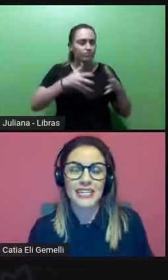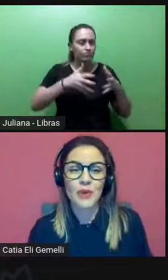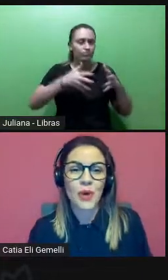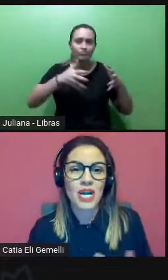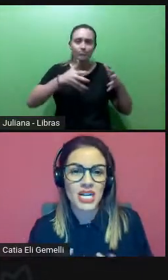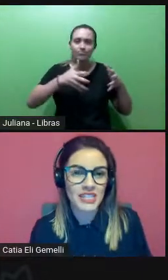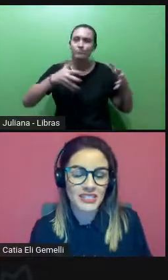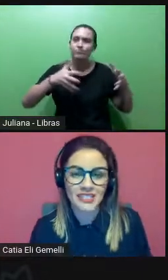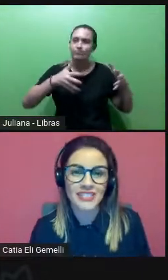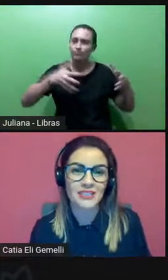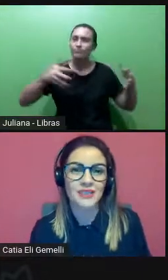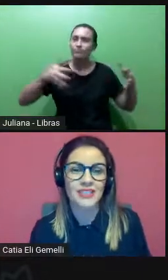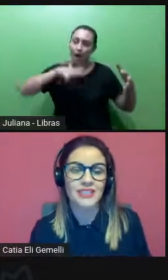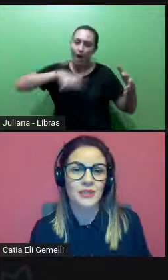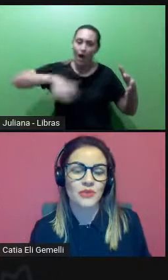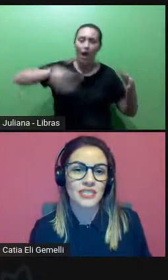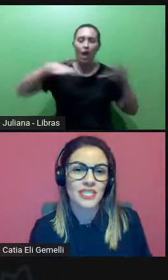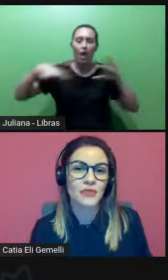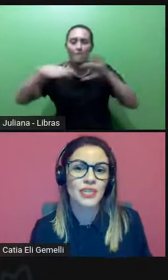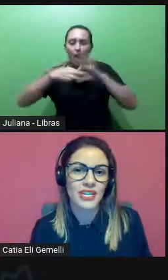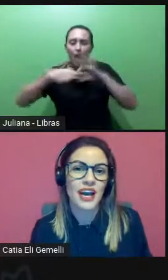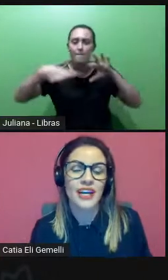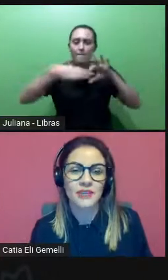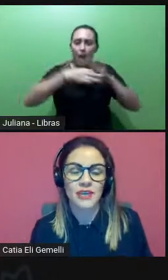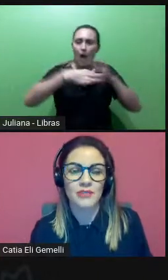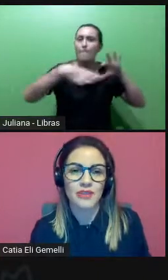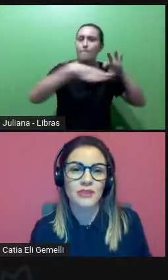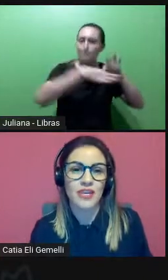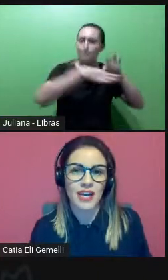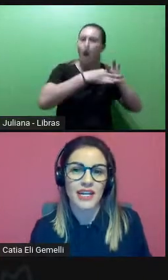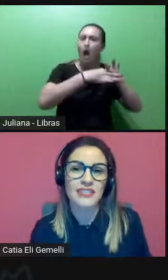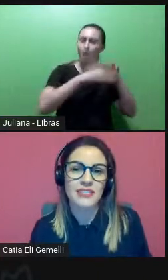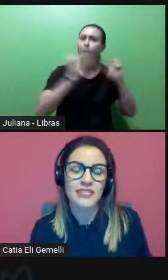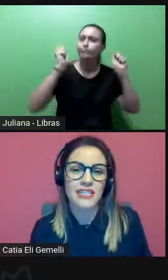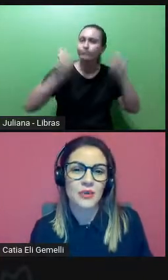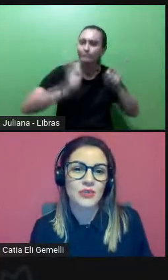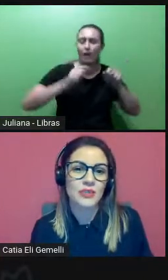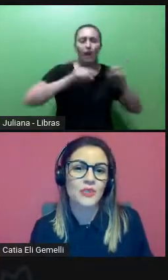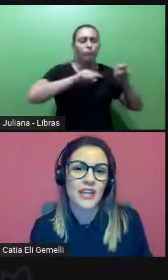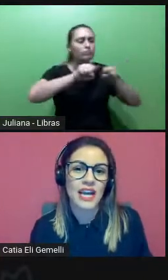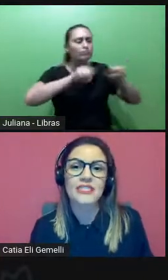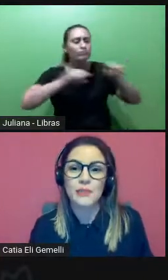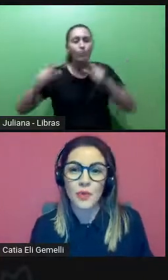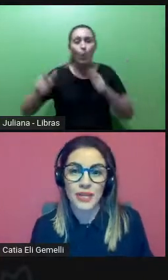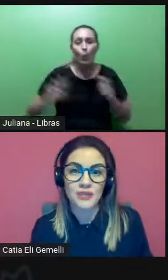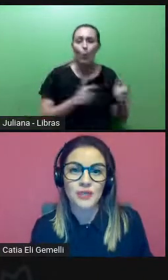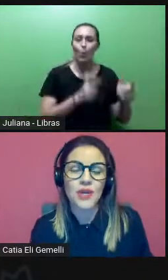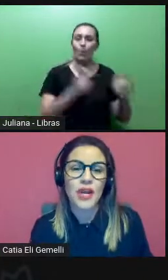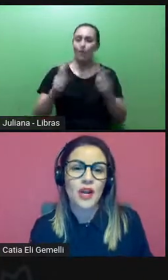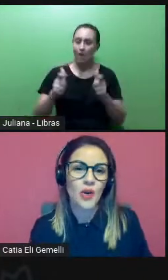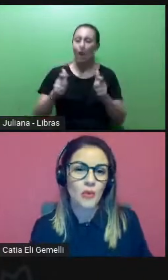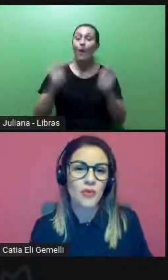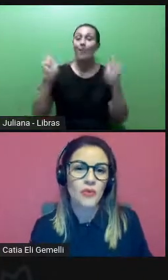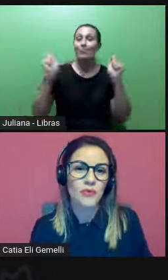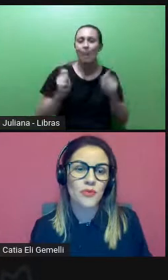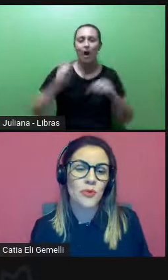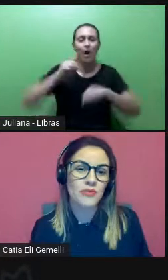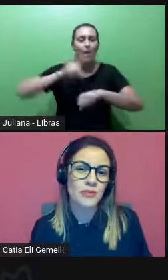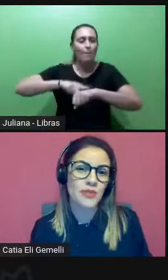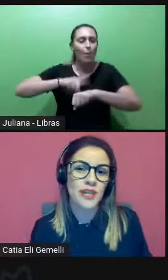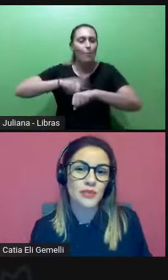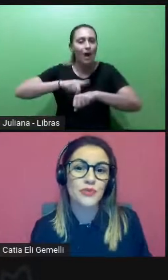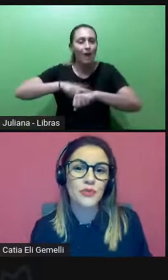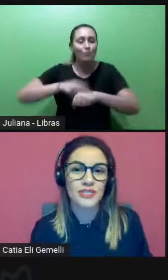e no alcance, conseguiu chegar em vários locais e conseguiu usar esse momento como